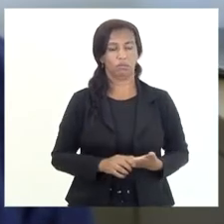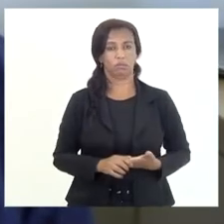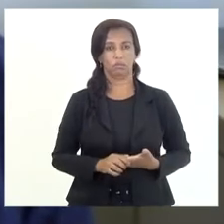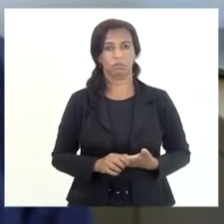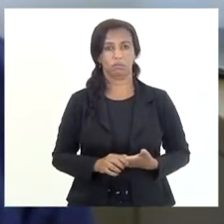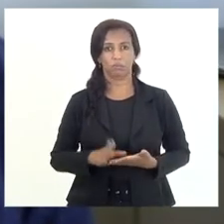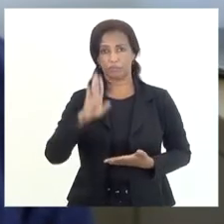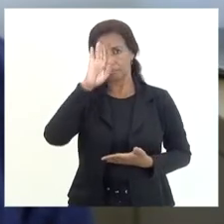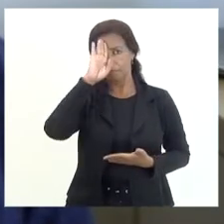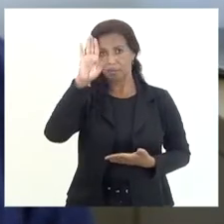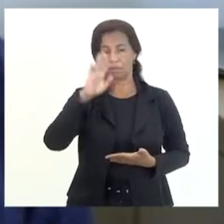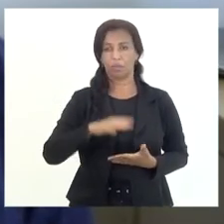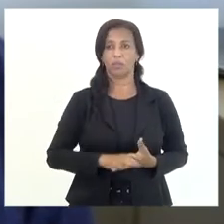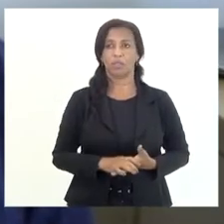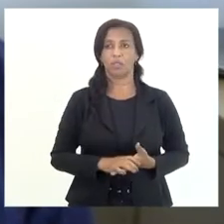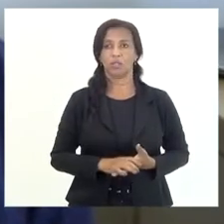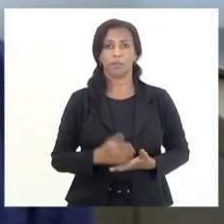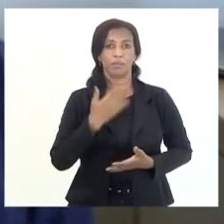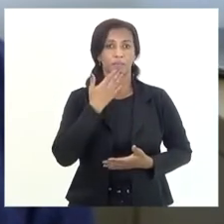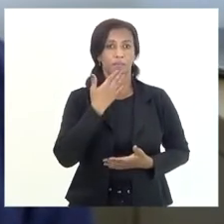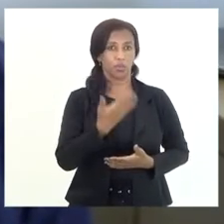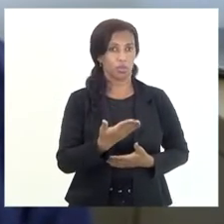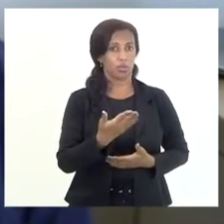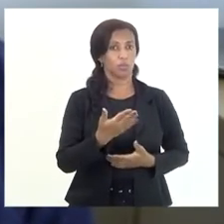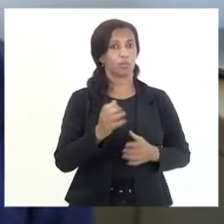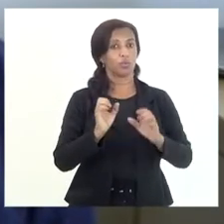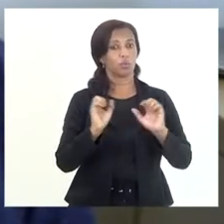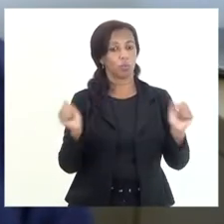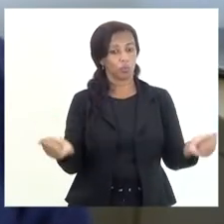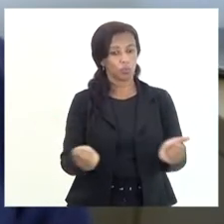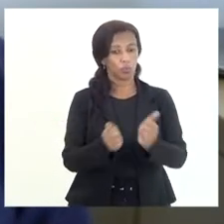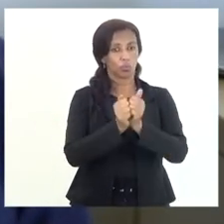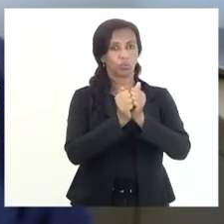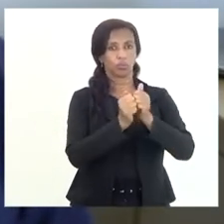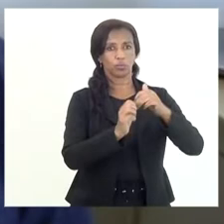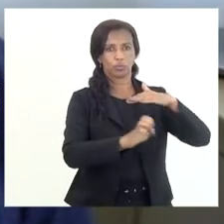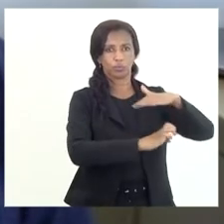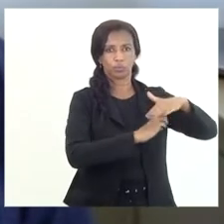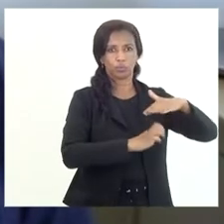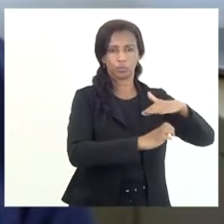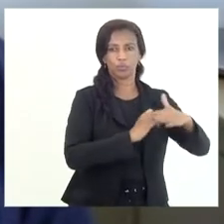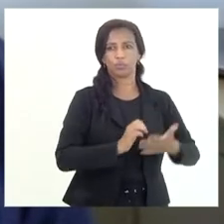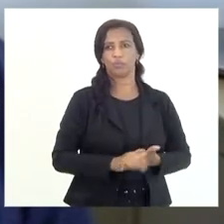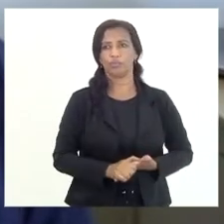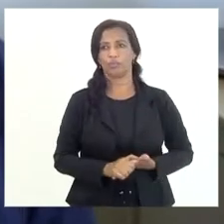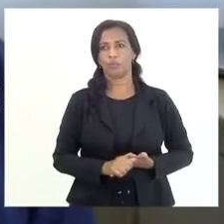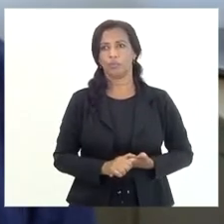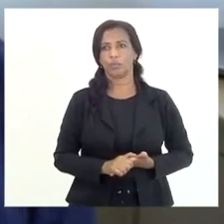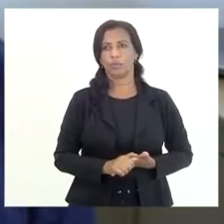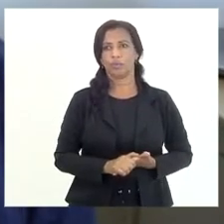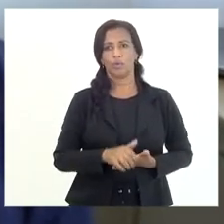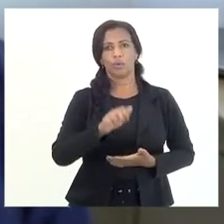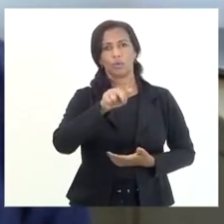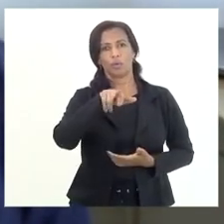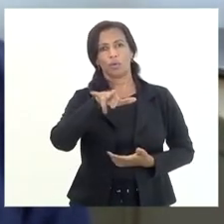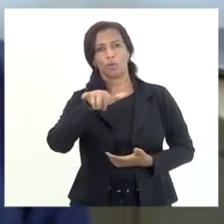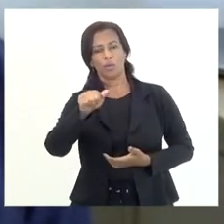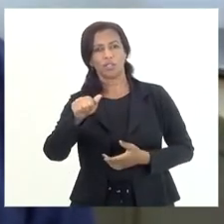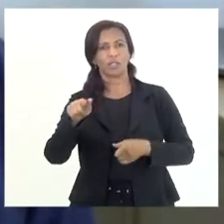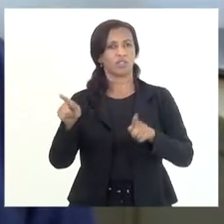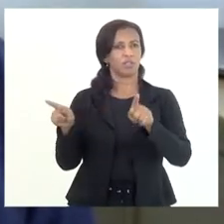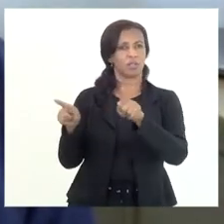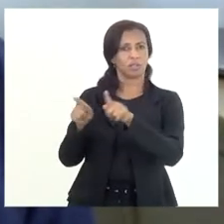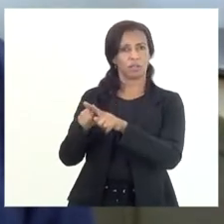principalmente demandas que podem vir das concessionárias, brigas com as agências reguladoras,